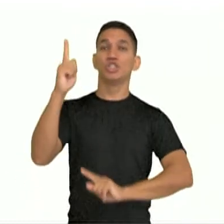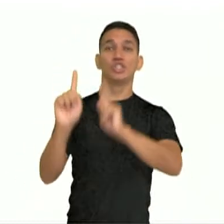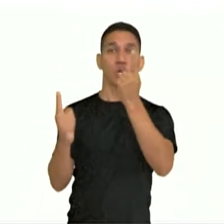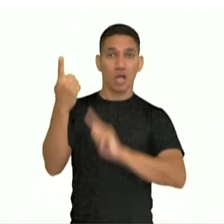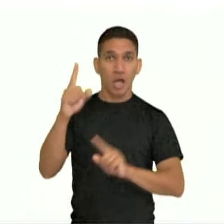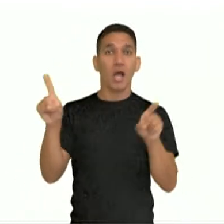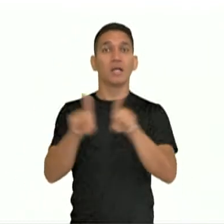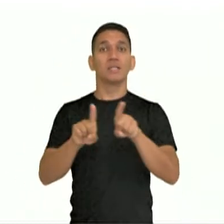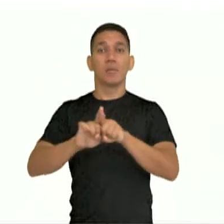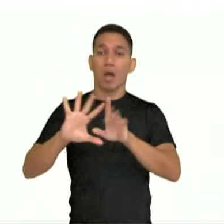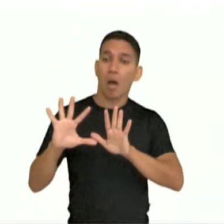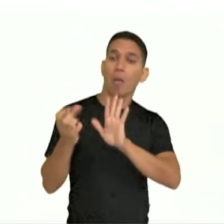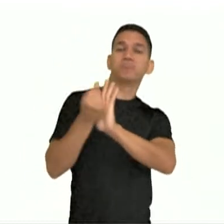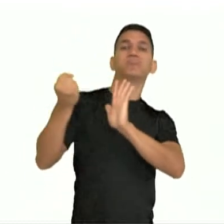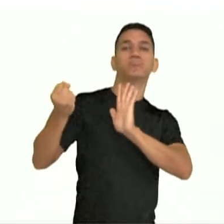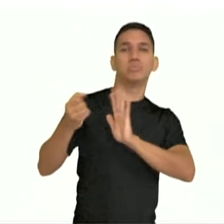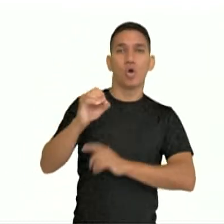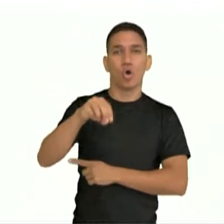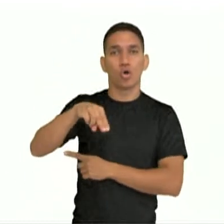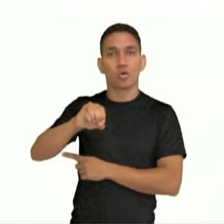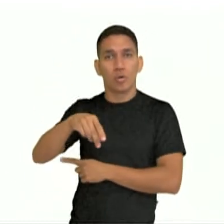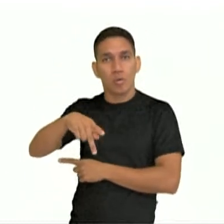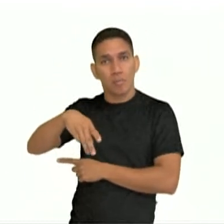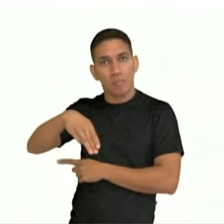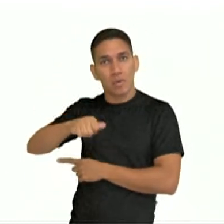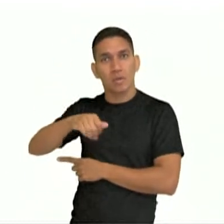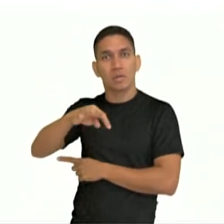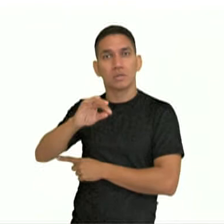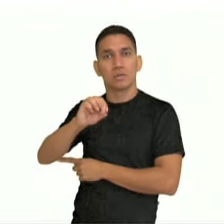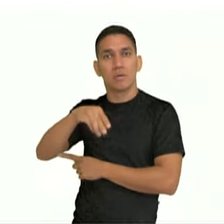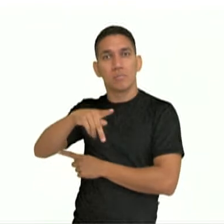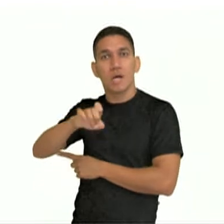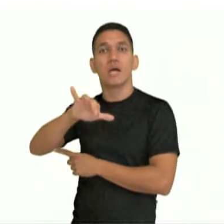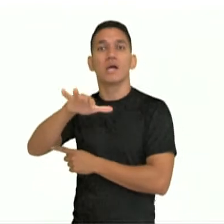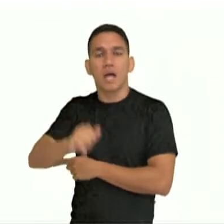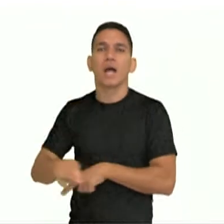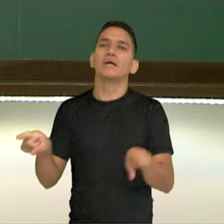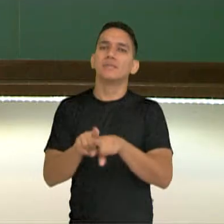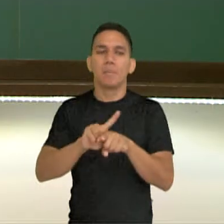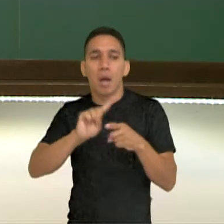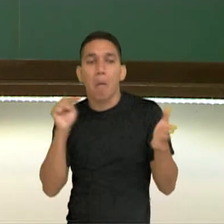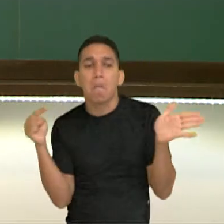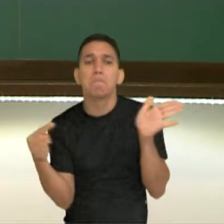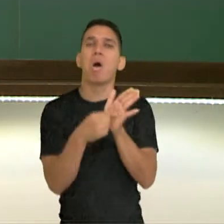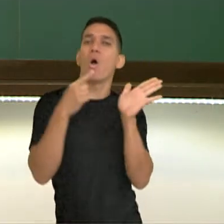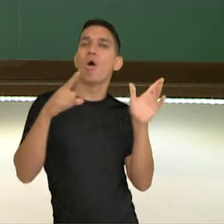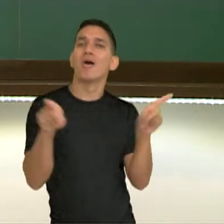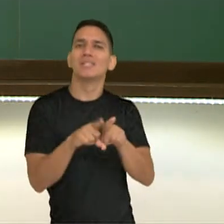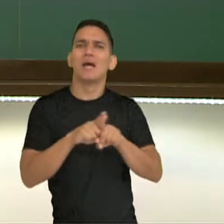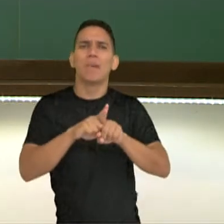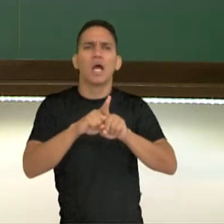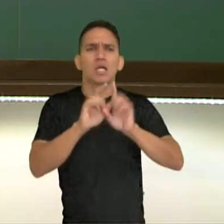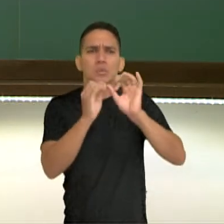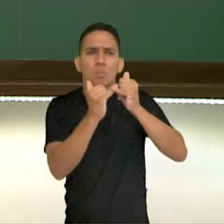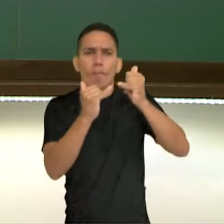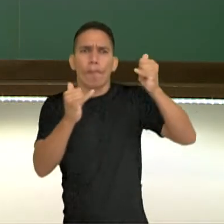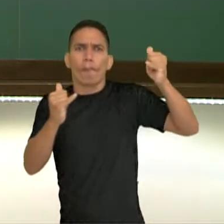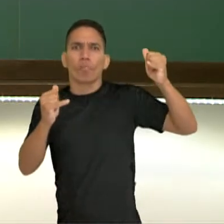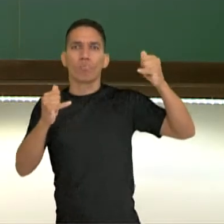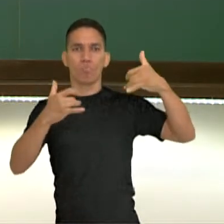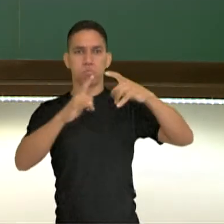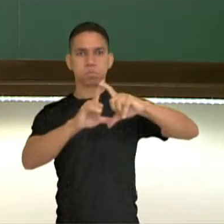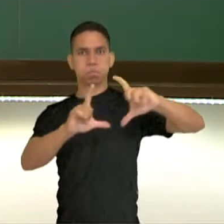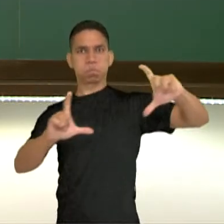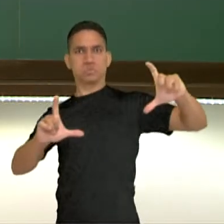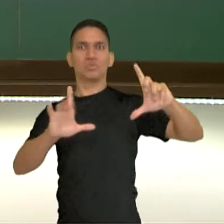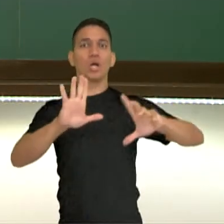as onomatopeias, a pontuação, a diagramação ali no quadrinho, tudo que está naquele campo